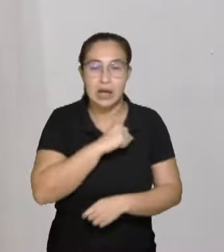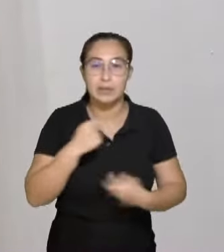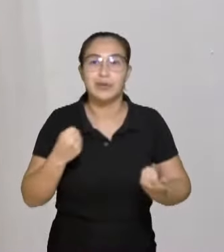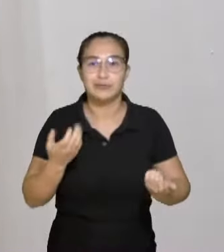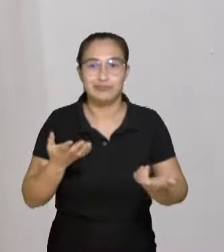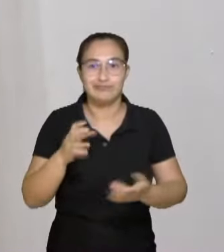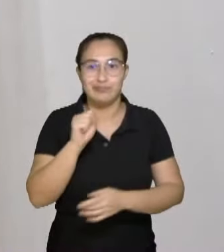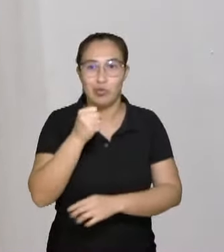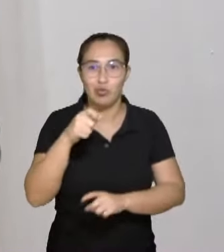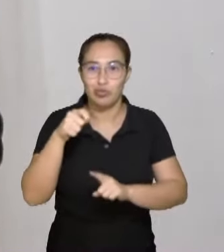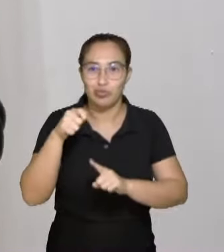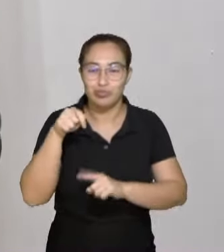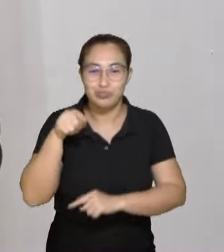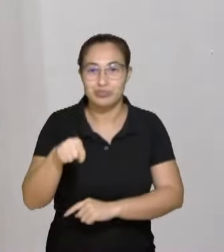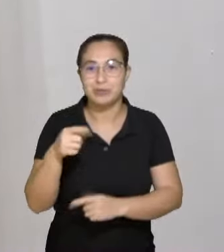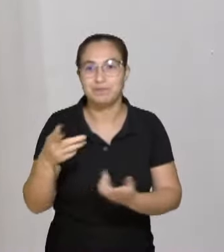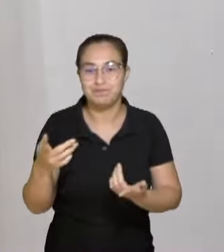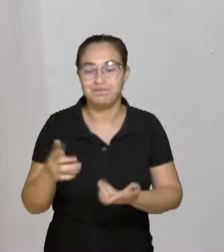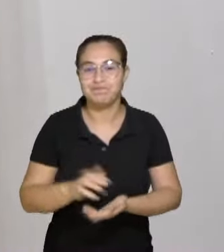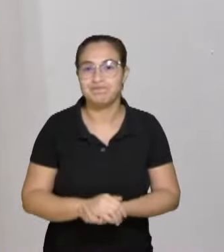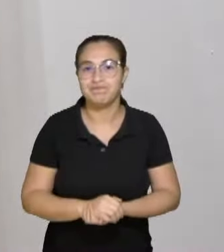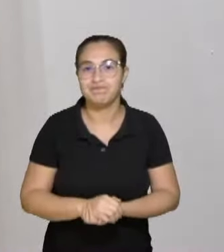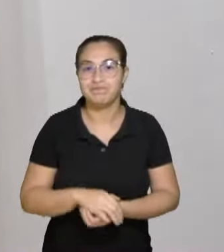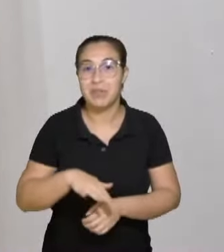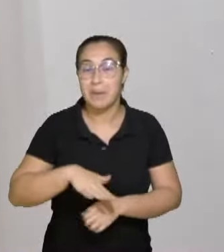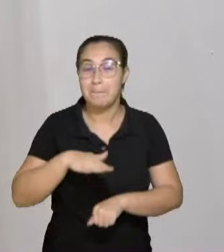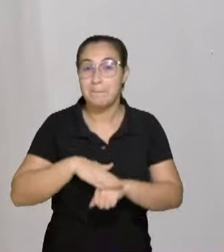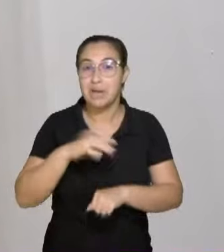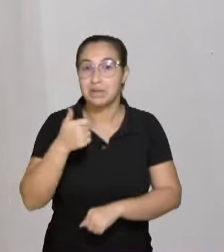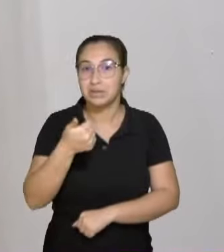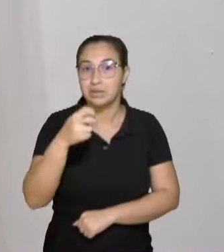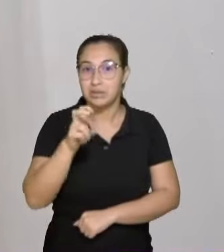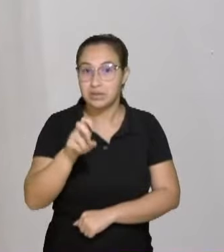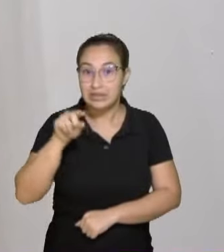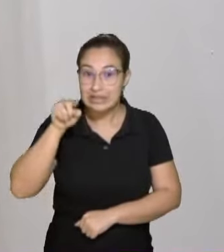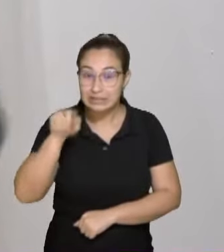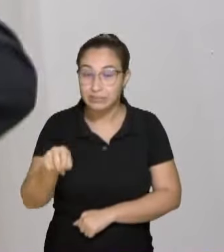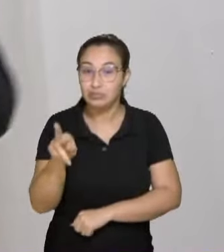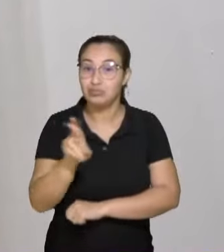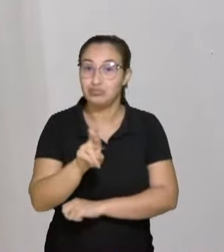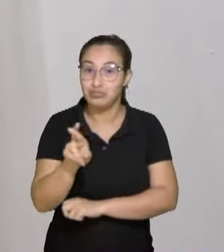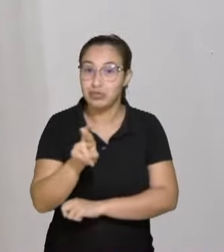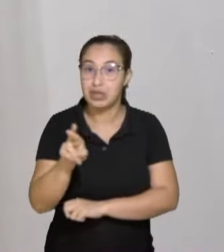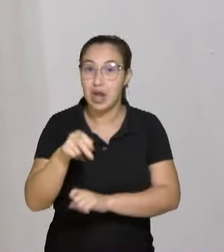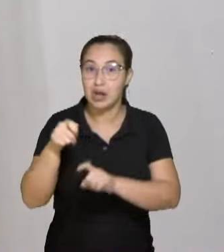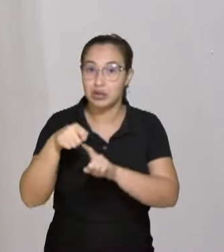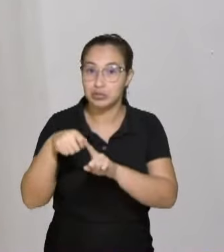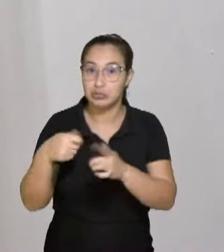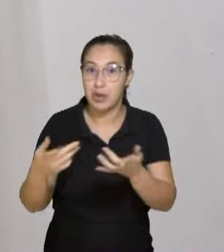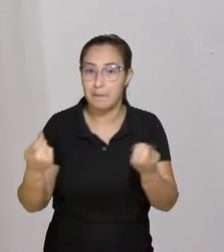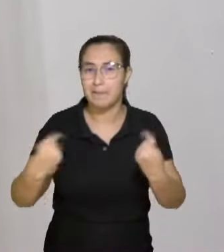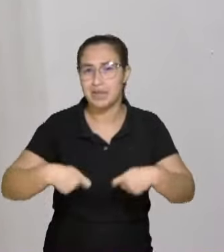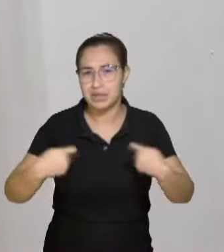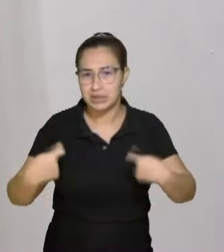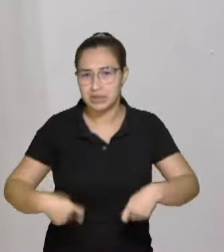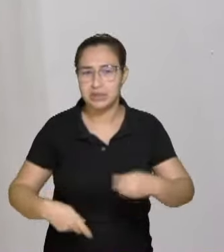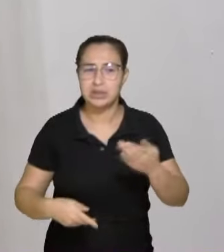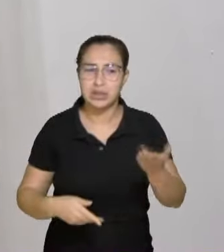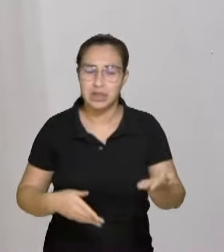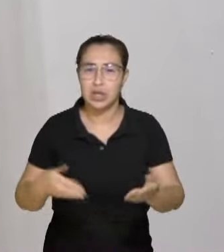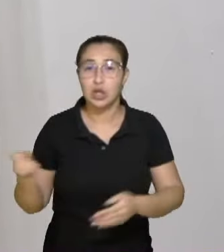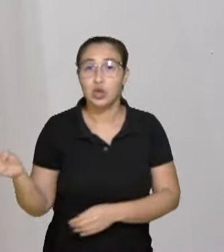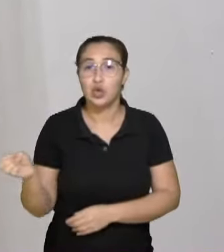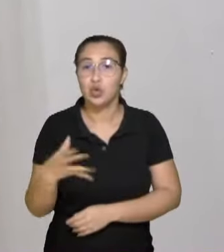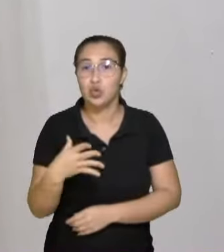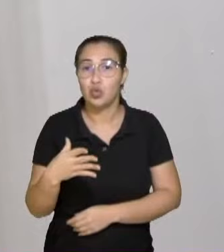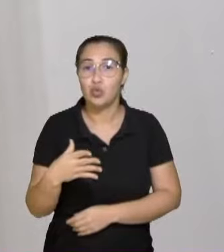milhões de reais é o valor estimado que se investe e que é necessário se investir para a nova emergência